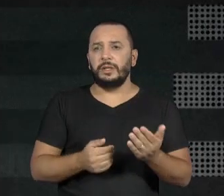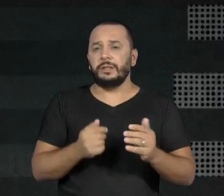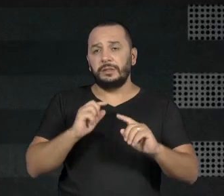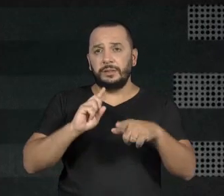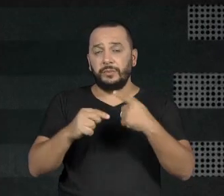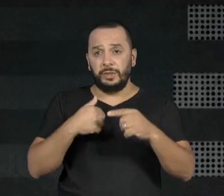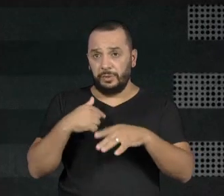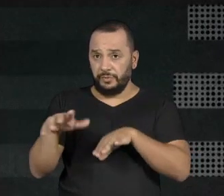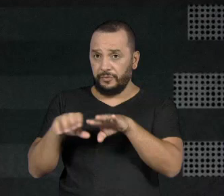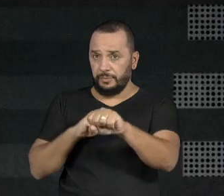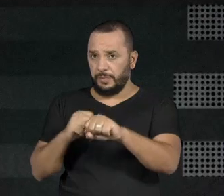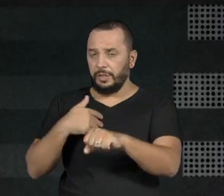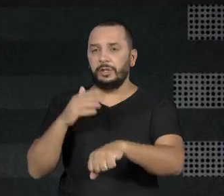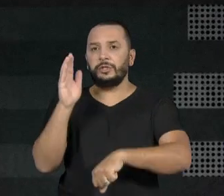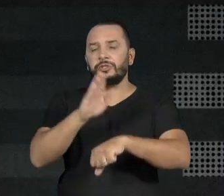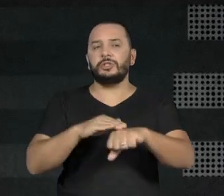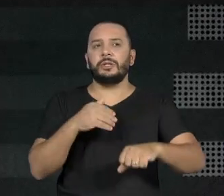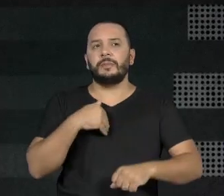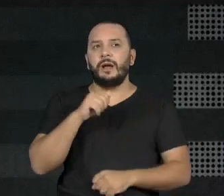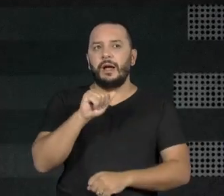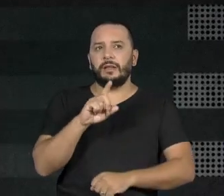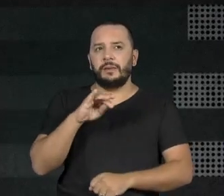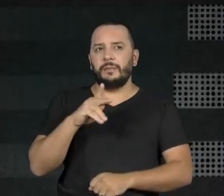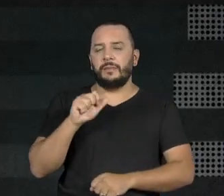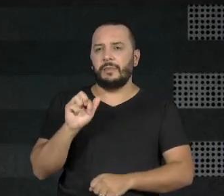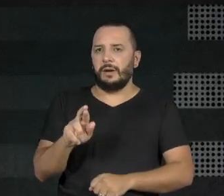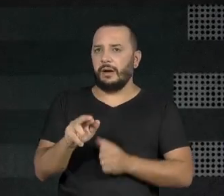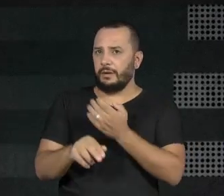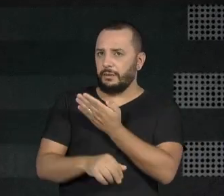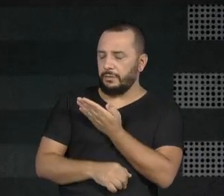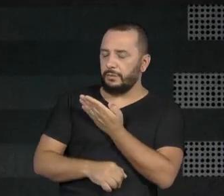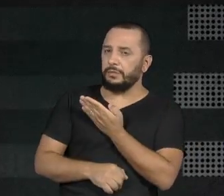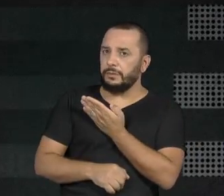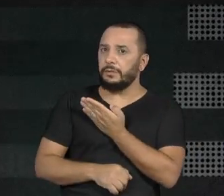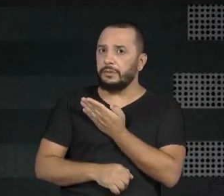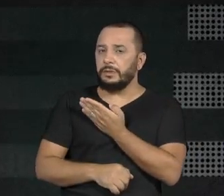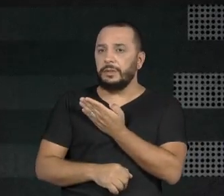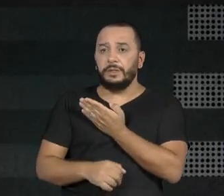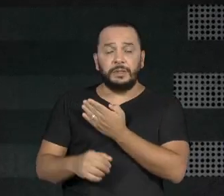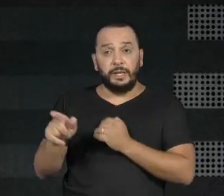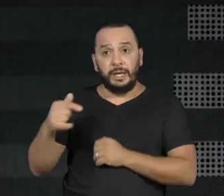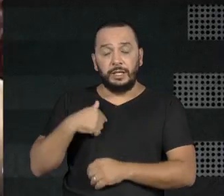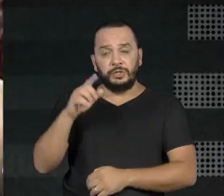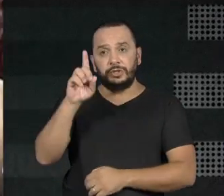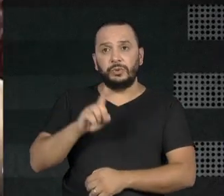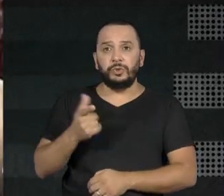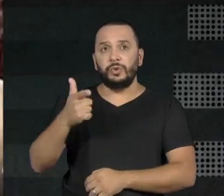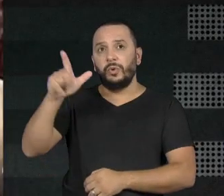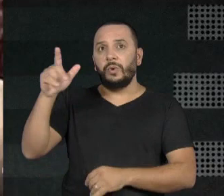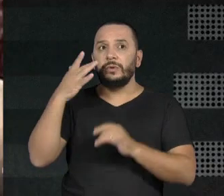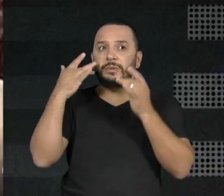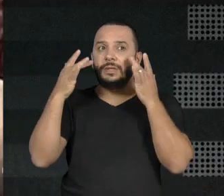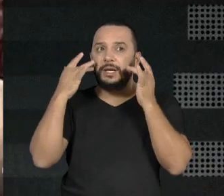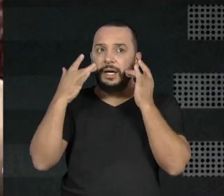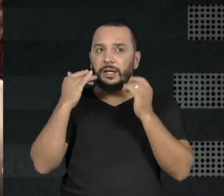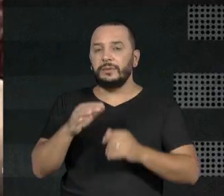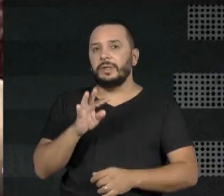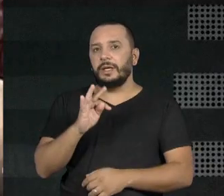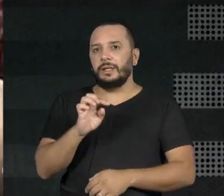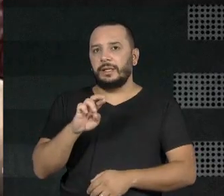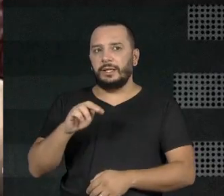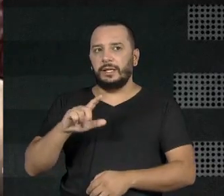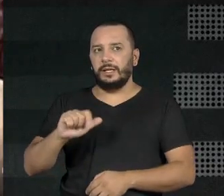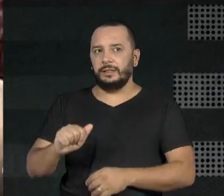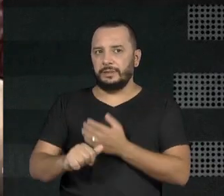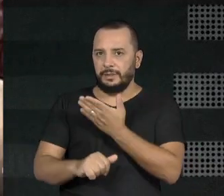Guerra e a Terezinha Aguiar para dirigir outros espetáculos, para compor a... ele dirigiu As